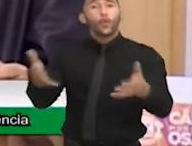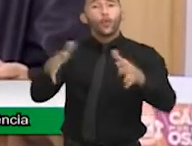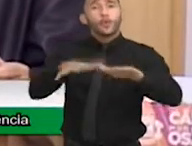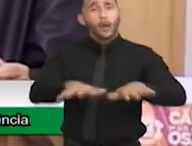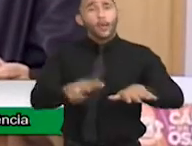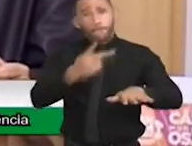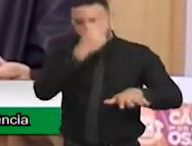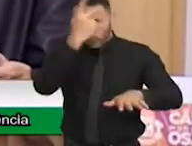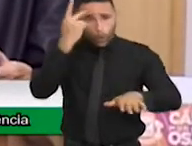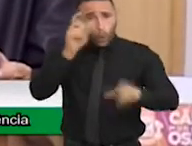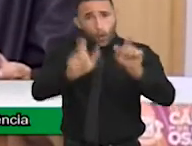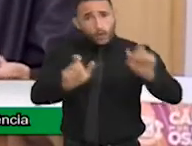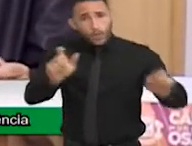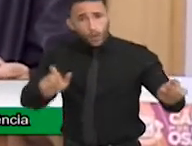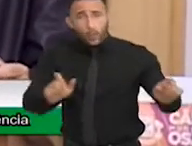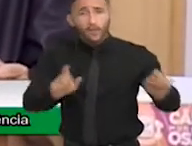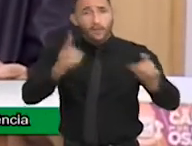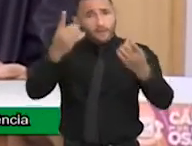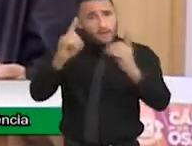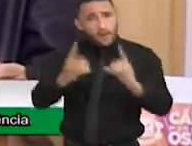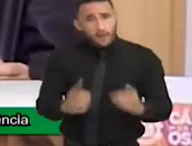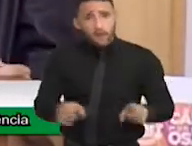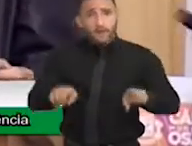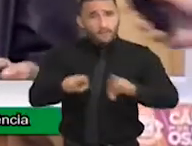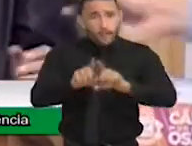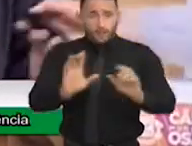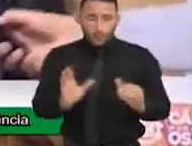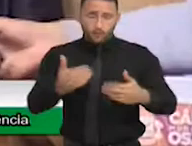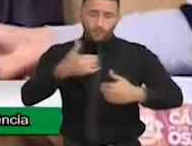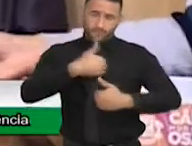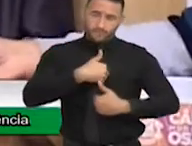deficiência, e até mesmo para a questão do espectro autista.